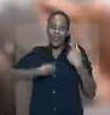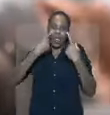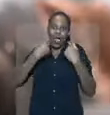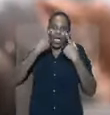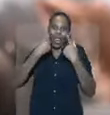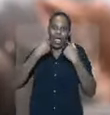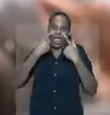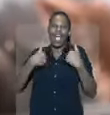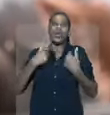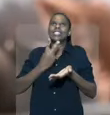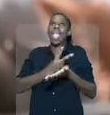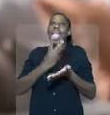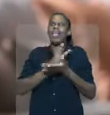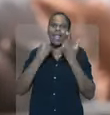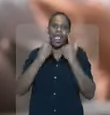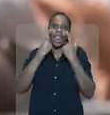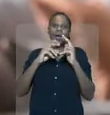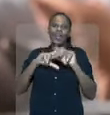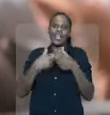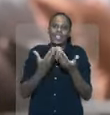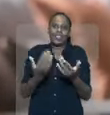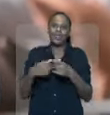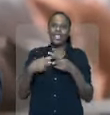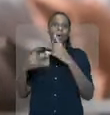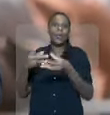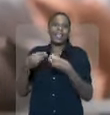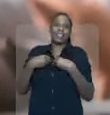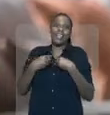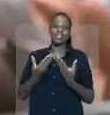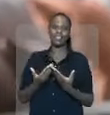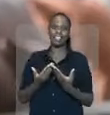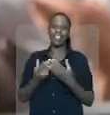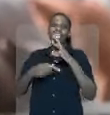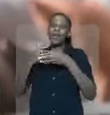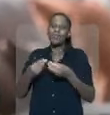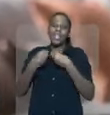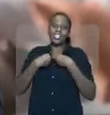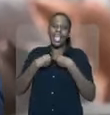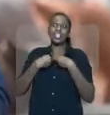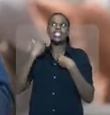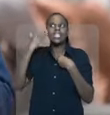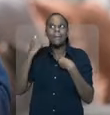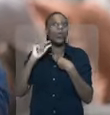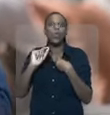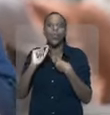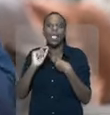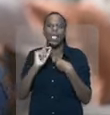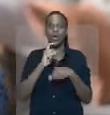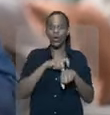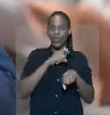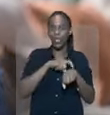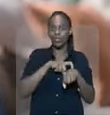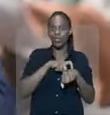chorão, eu toda vez eu choro com relação a isso porque é uma gratificação. É uma gratificação a gente saber